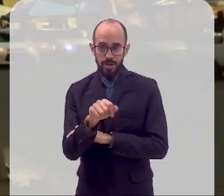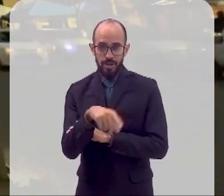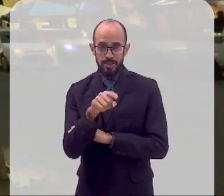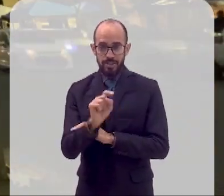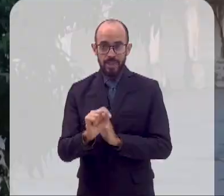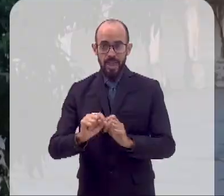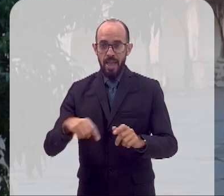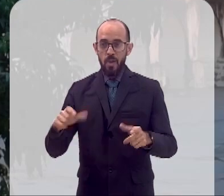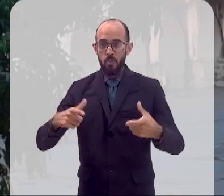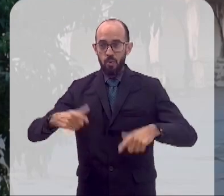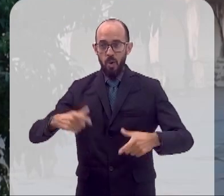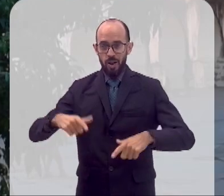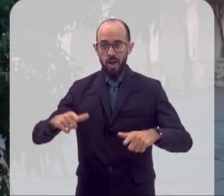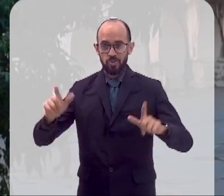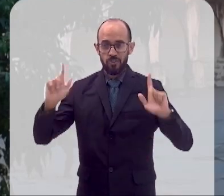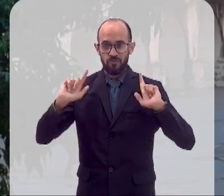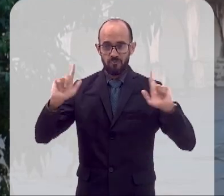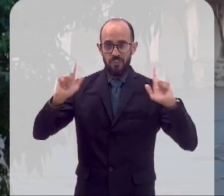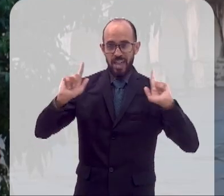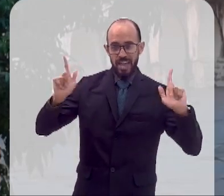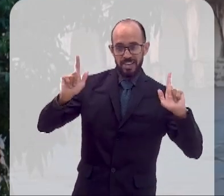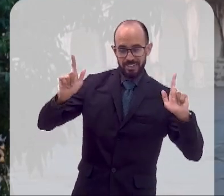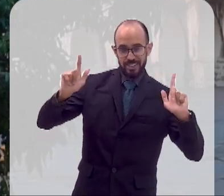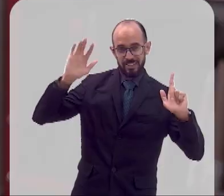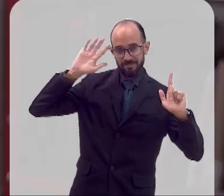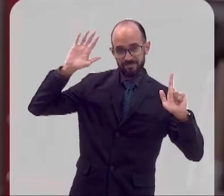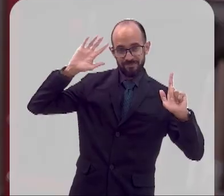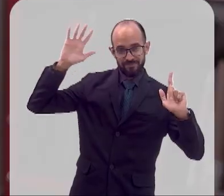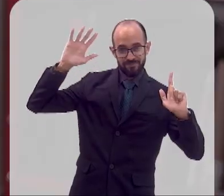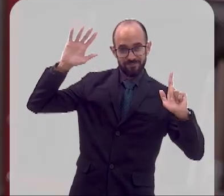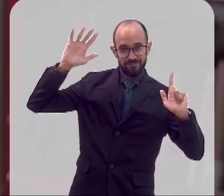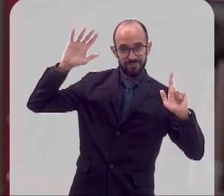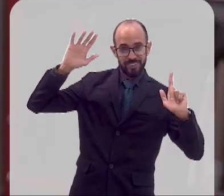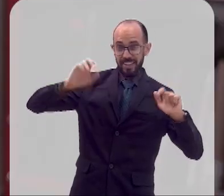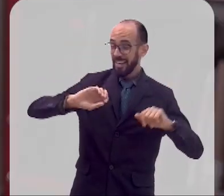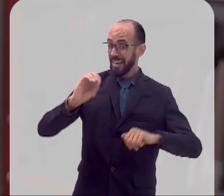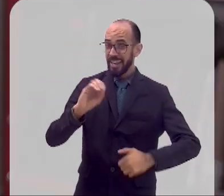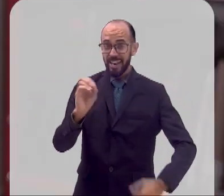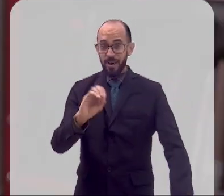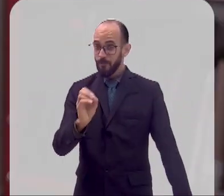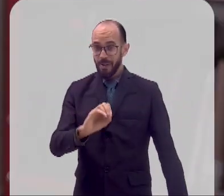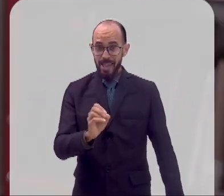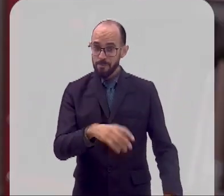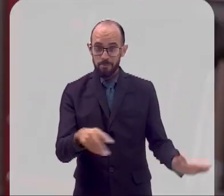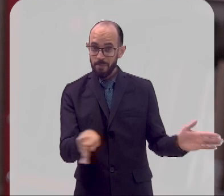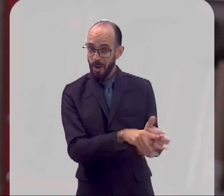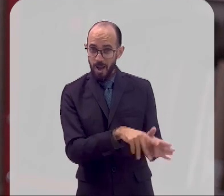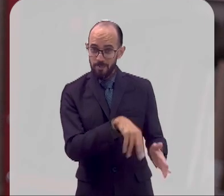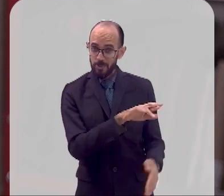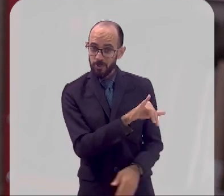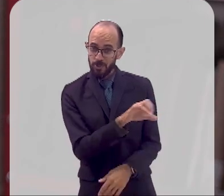que é a Lapa, a Bohemia, toda uma questão de imaginário que nada tem a ver com o rio atualmente, né? Eles